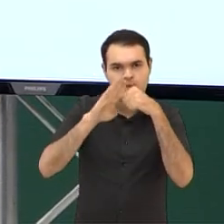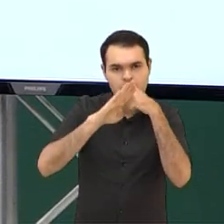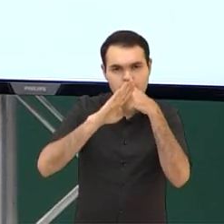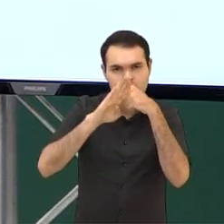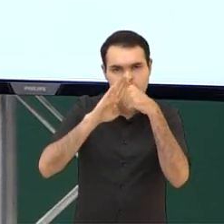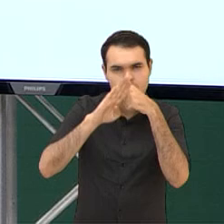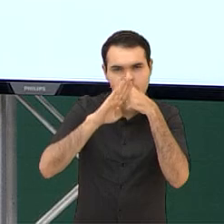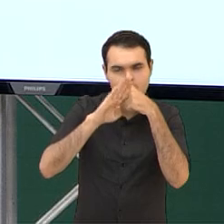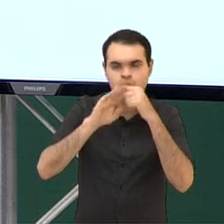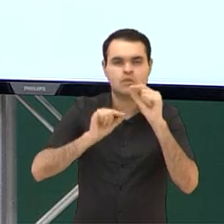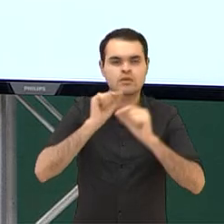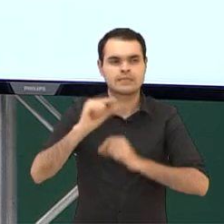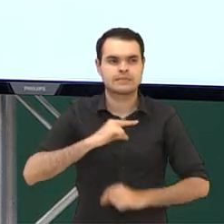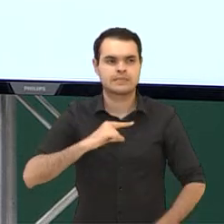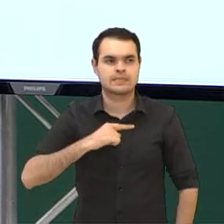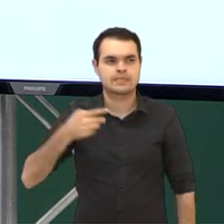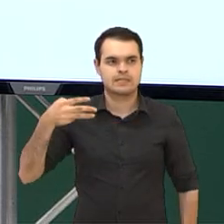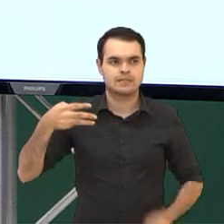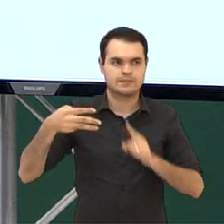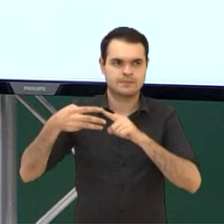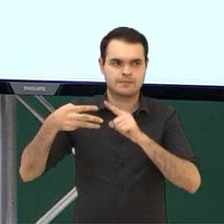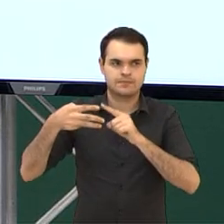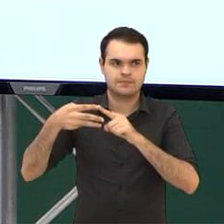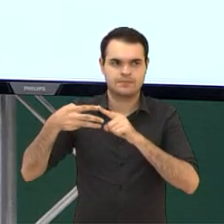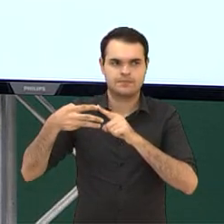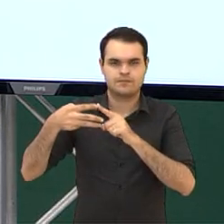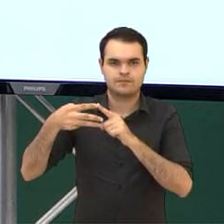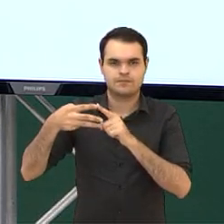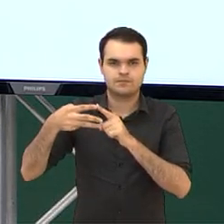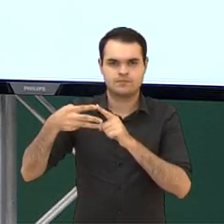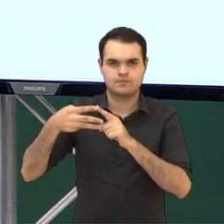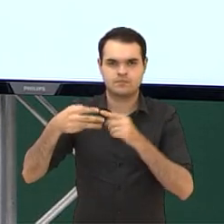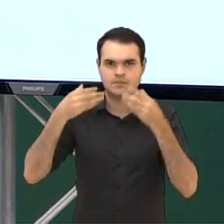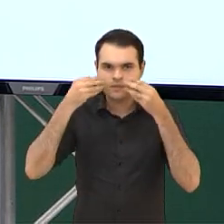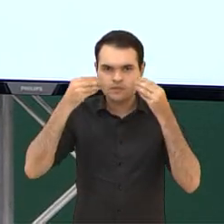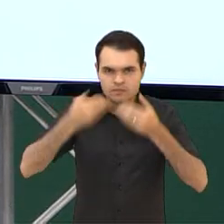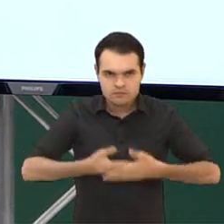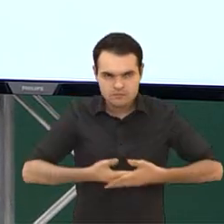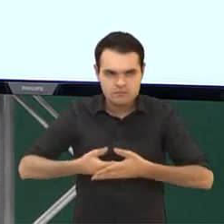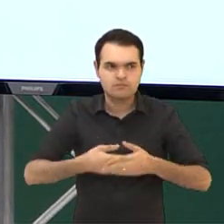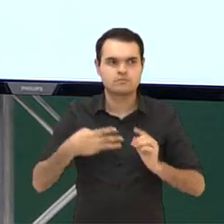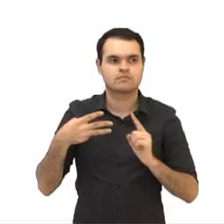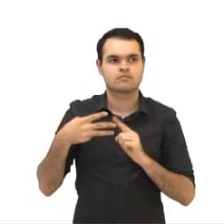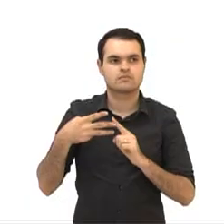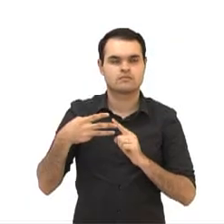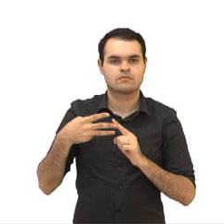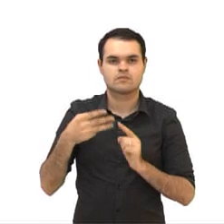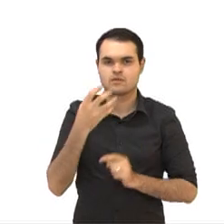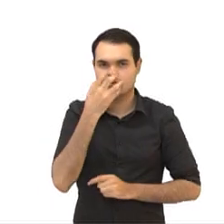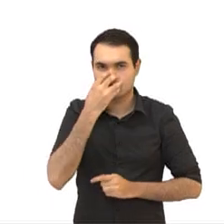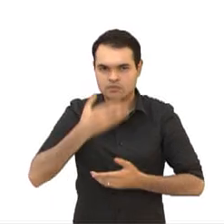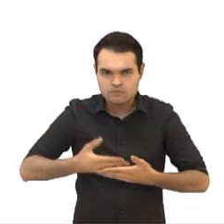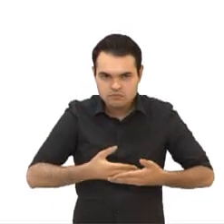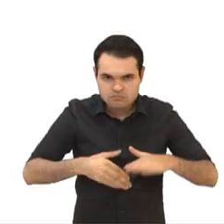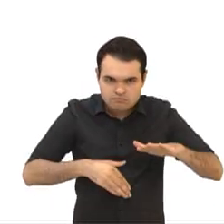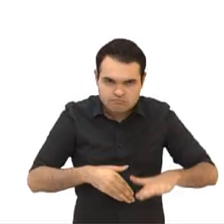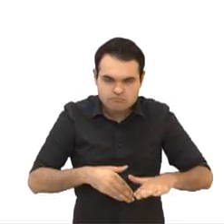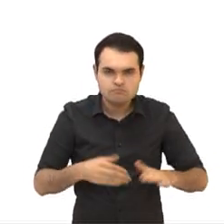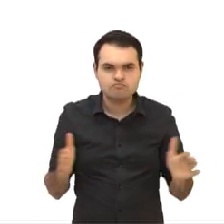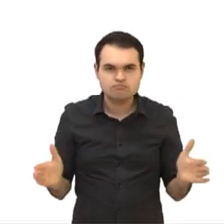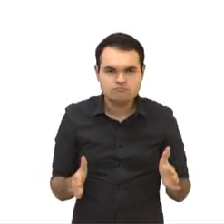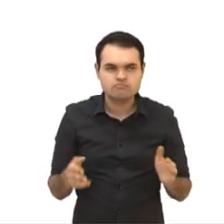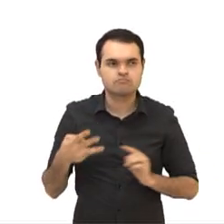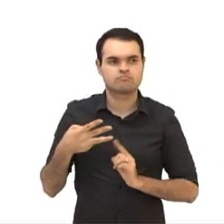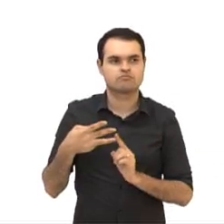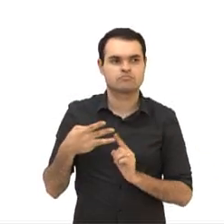vocês. Então, eu tenho aqui três alternativas. São elas, the cat's baby, be the dog's baby, and see an